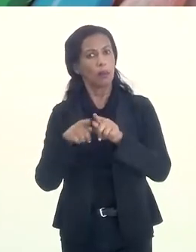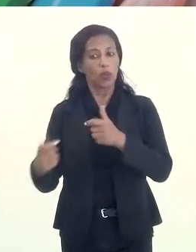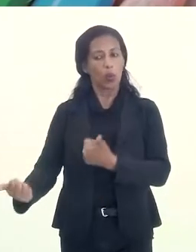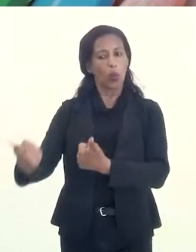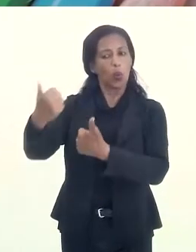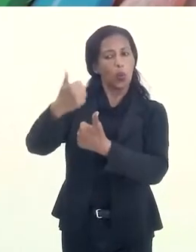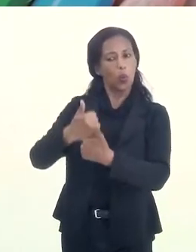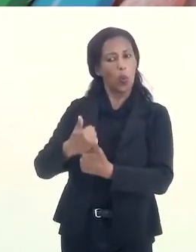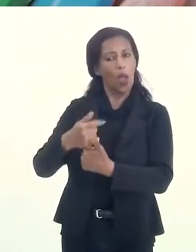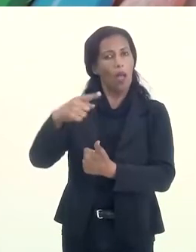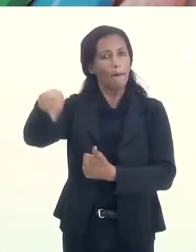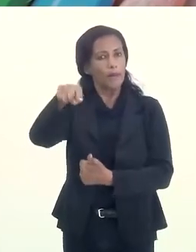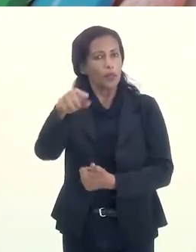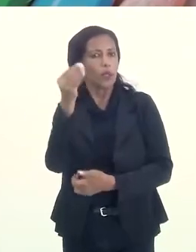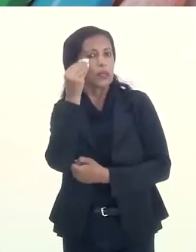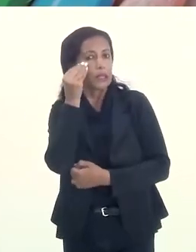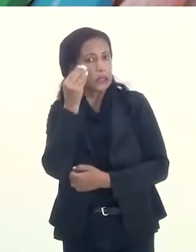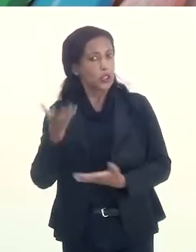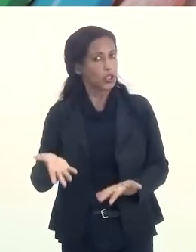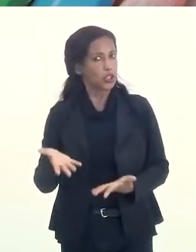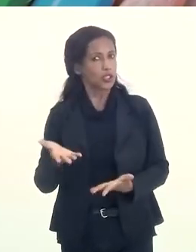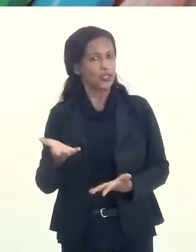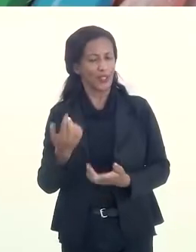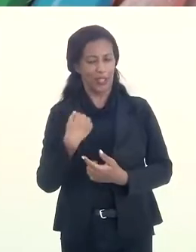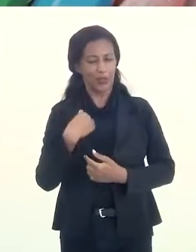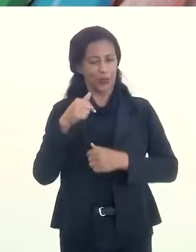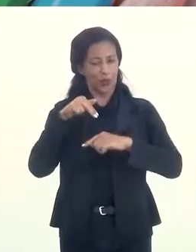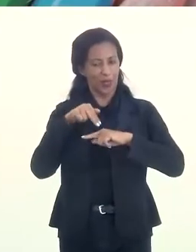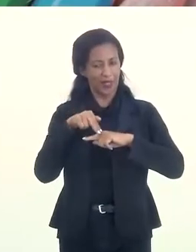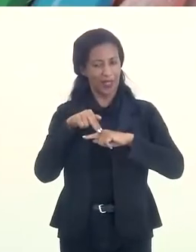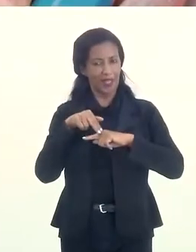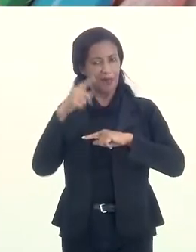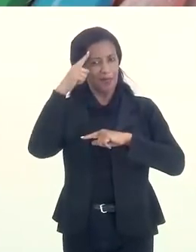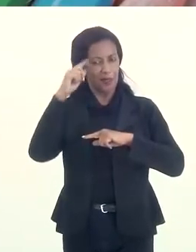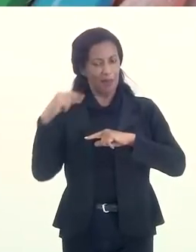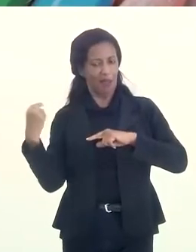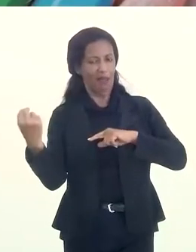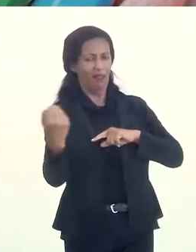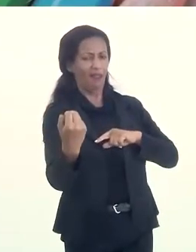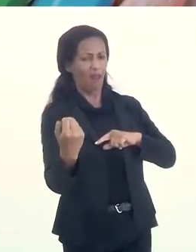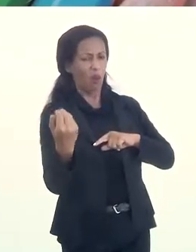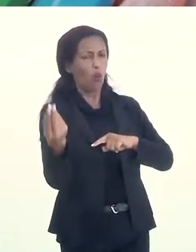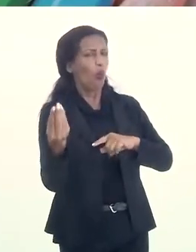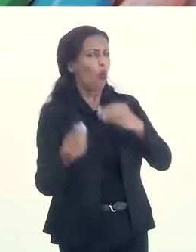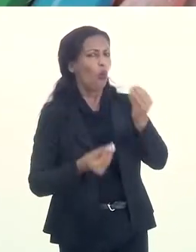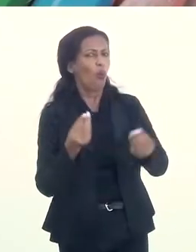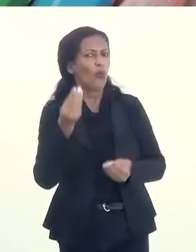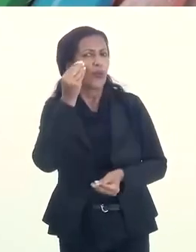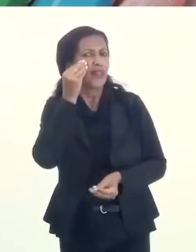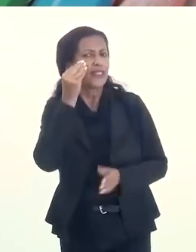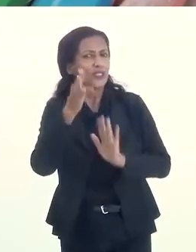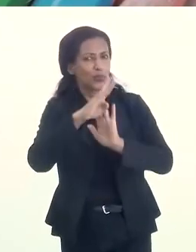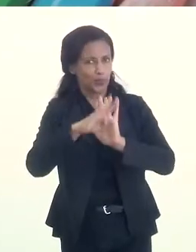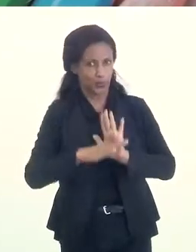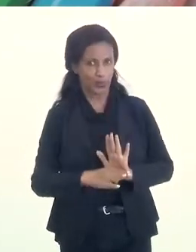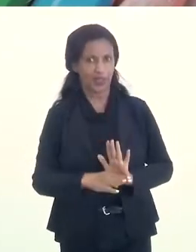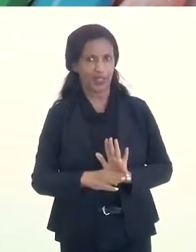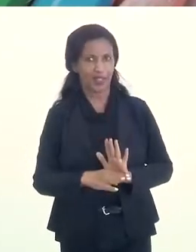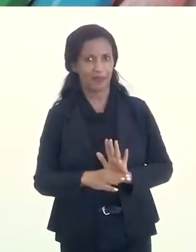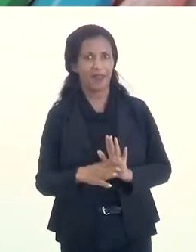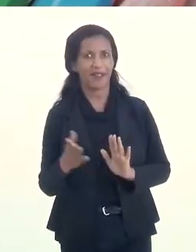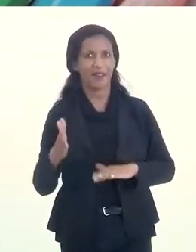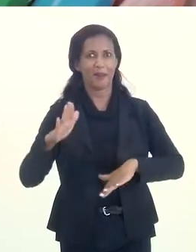também no lugar, eu estou muito no lugar do telespectador. Eu, como telespectadora, como seria estar assistindo a esse programa?